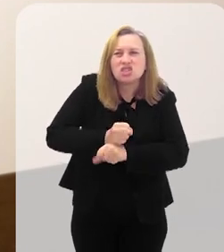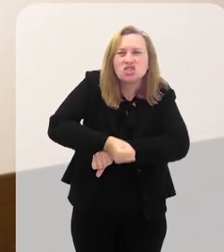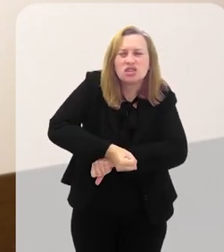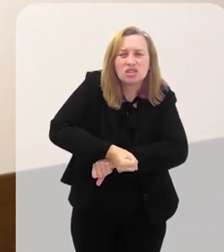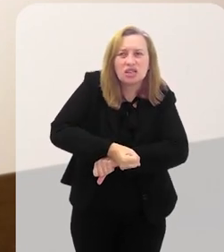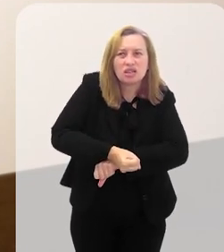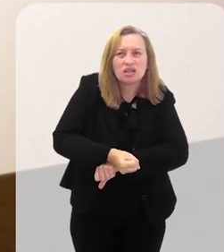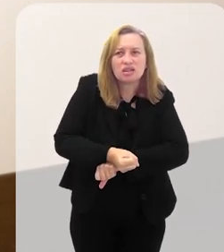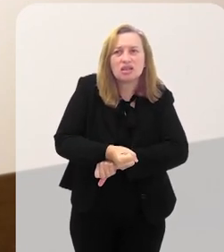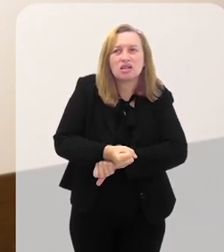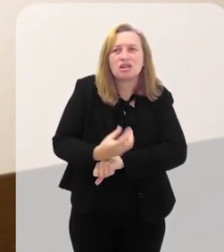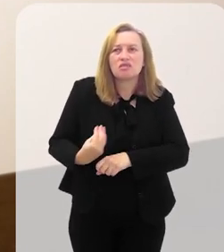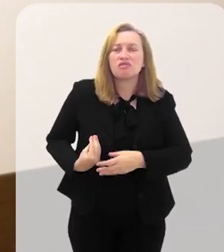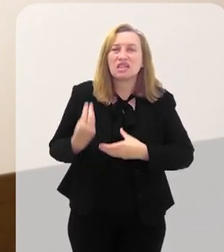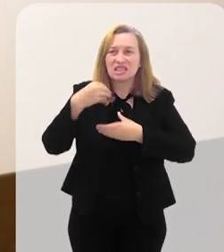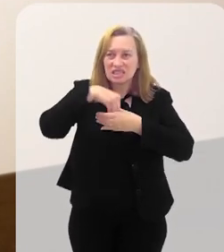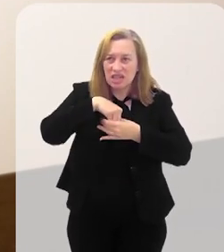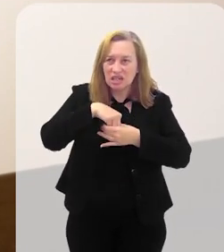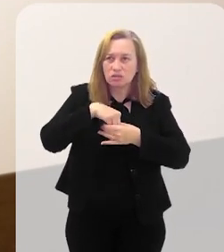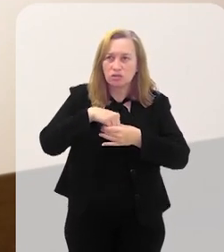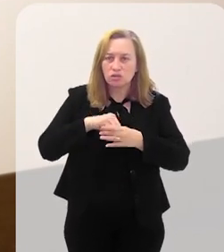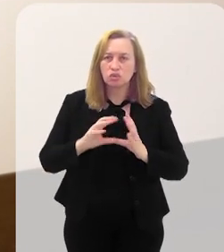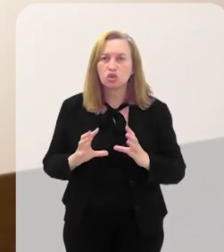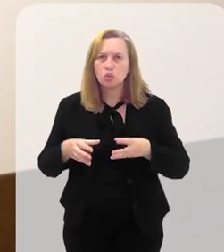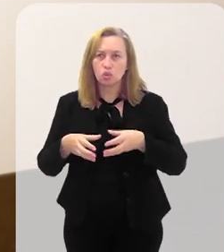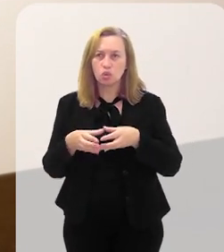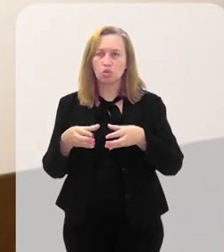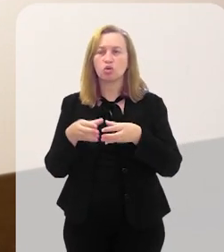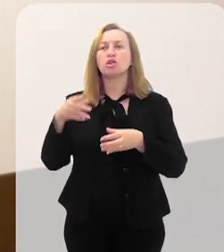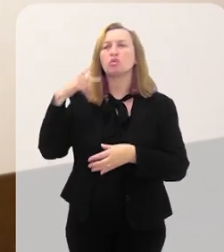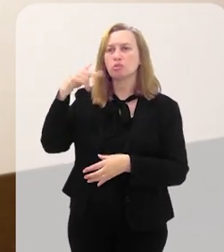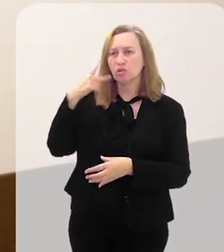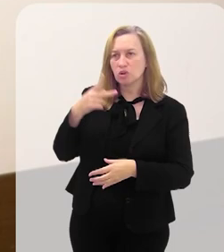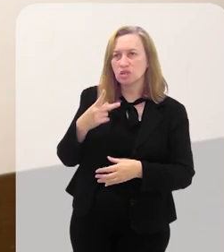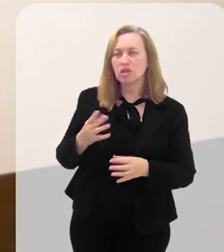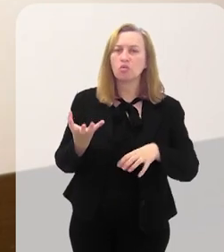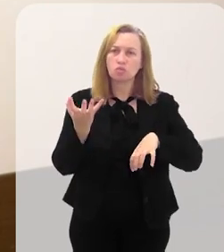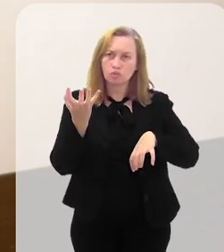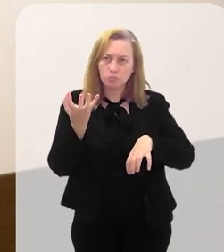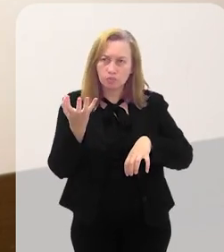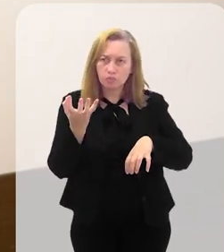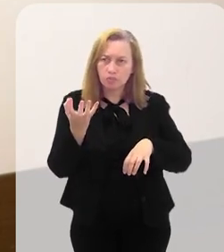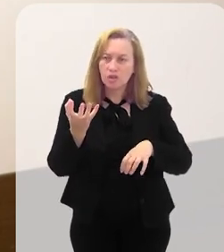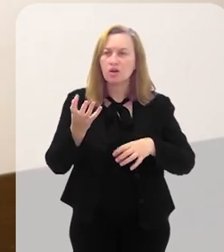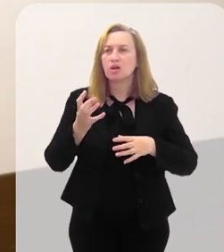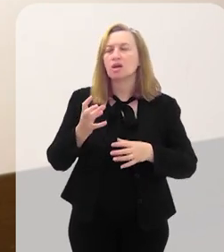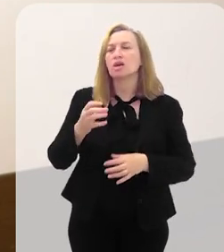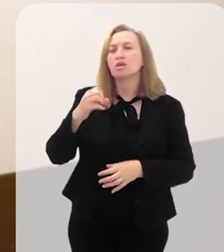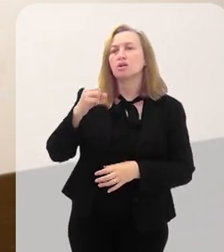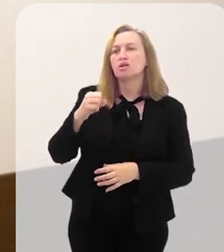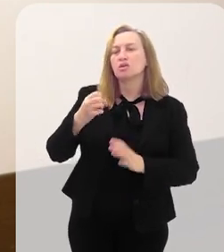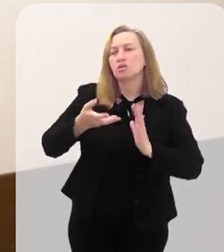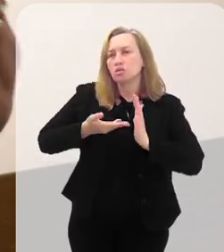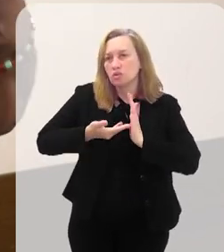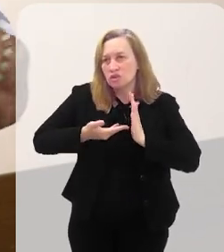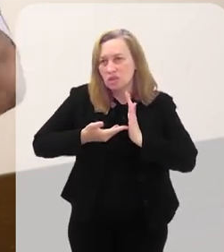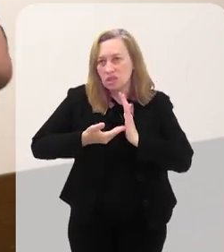mentalidade escrava ao cara está muito presente ainda nas bancadas que existem, no Congresso Nacional, no Senado Federal,